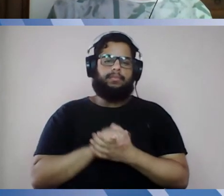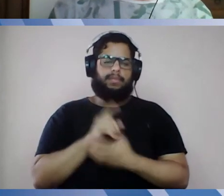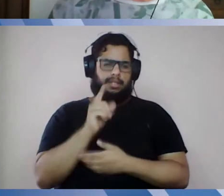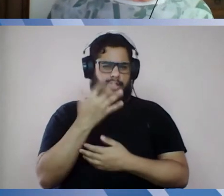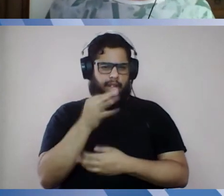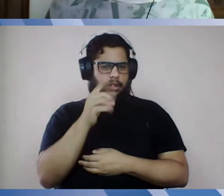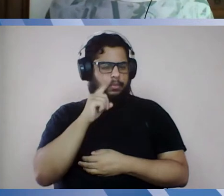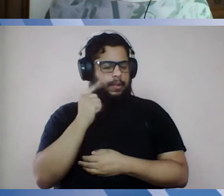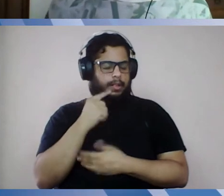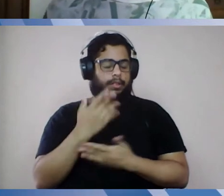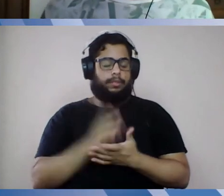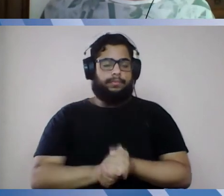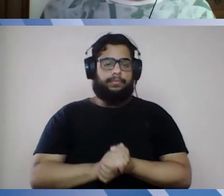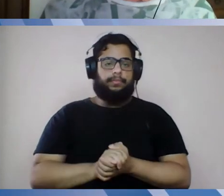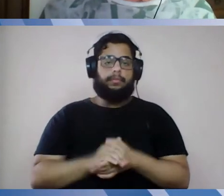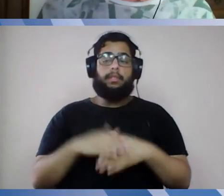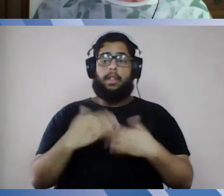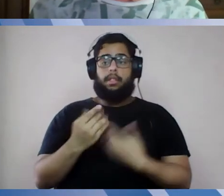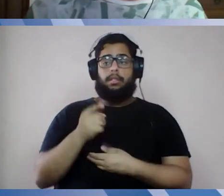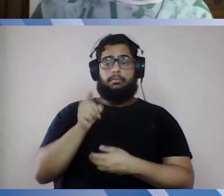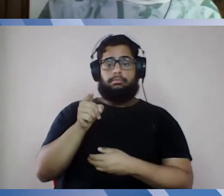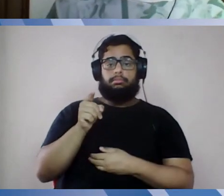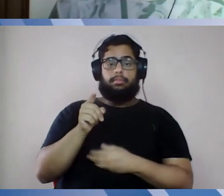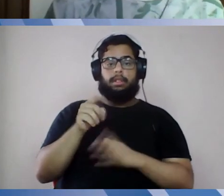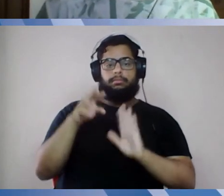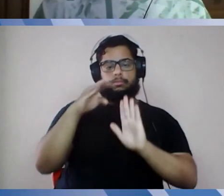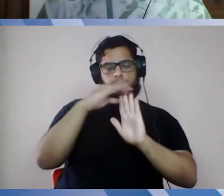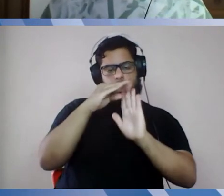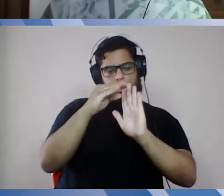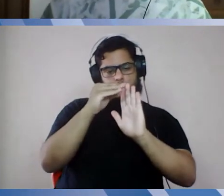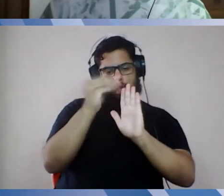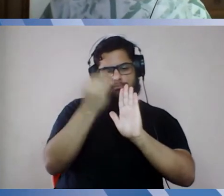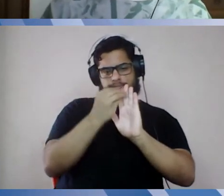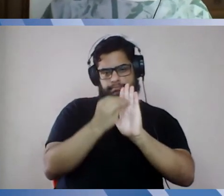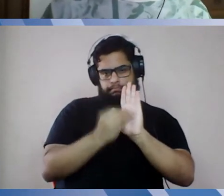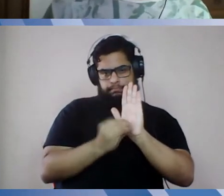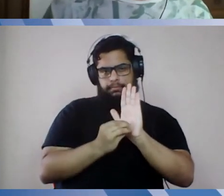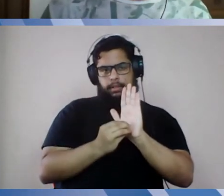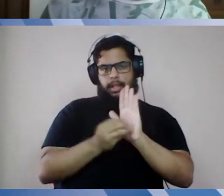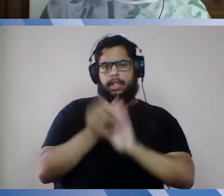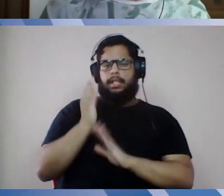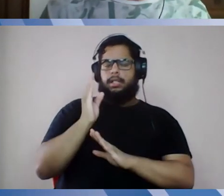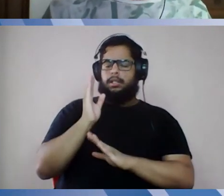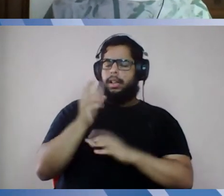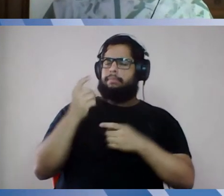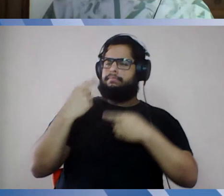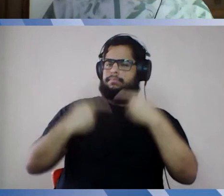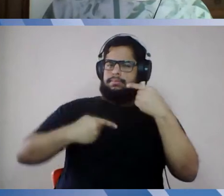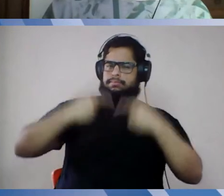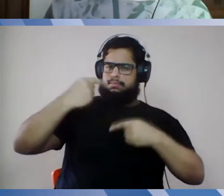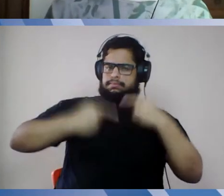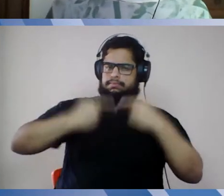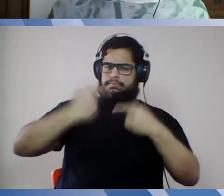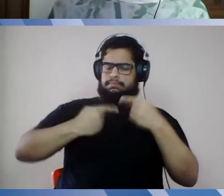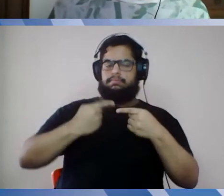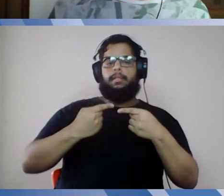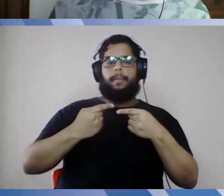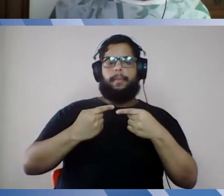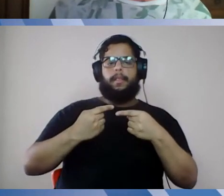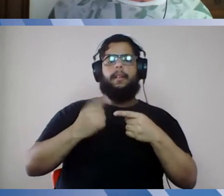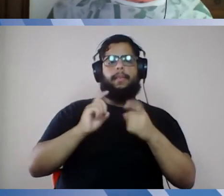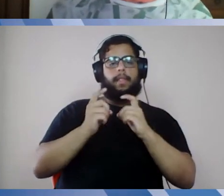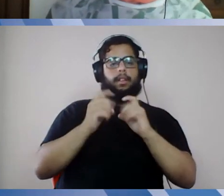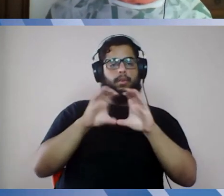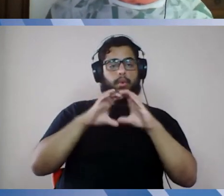Na verdade, essas primeiras colocações da resolução foram intensamente debatidas na reunião do comitê, inclusive com assessoria